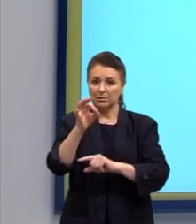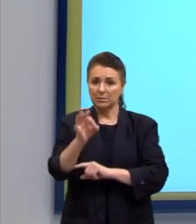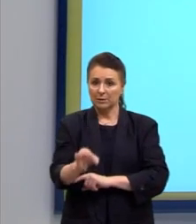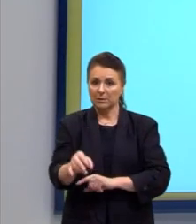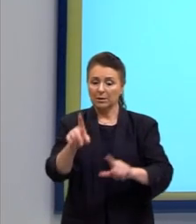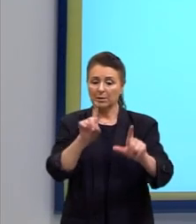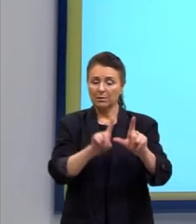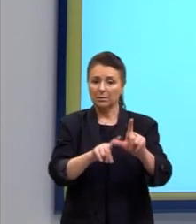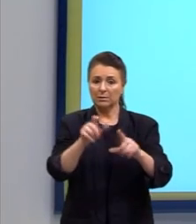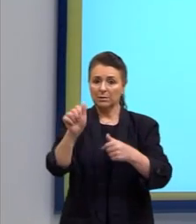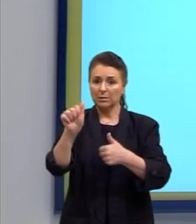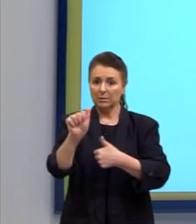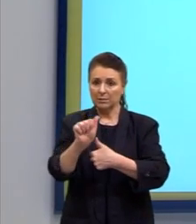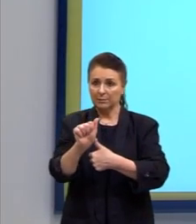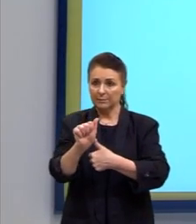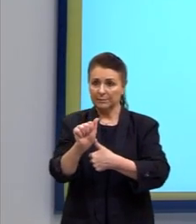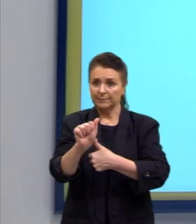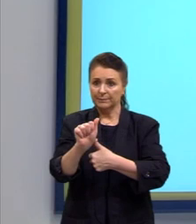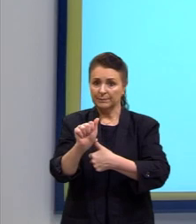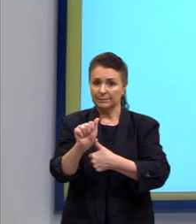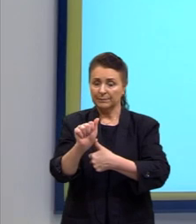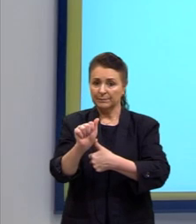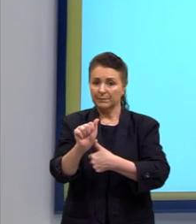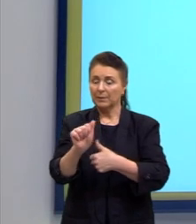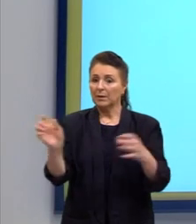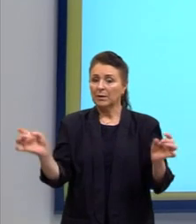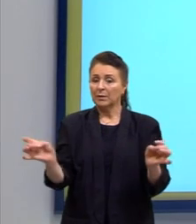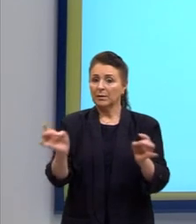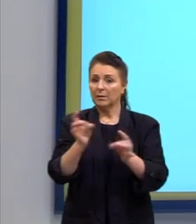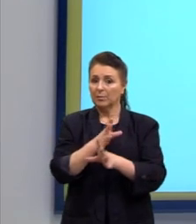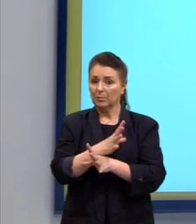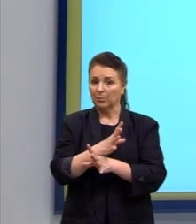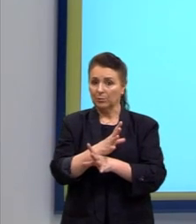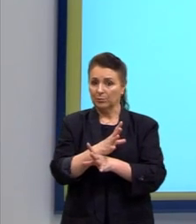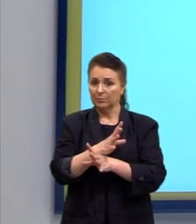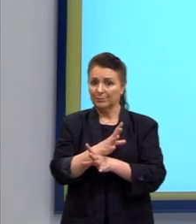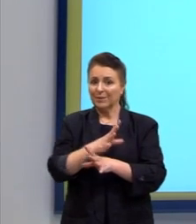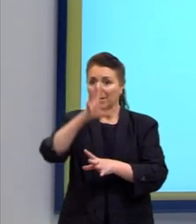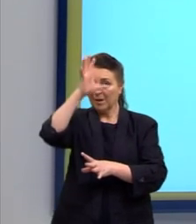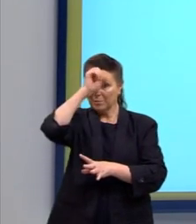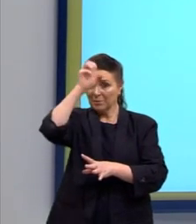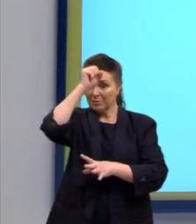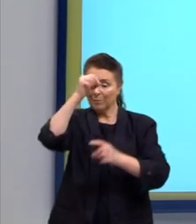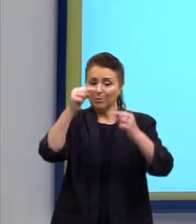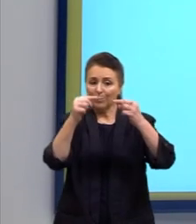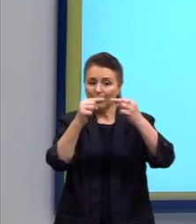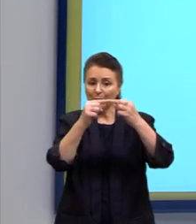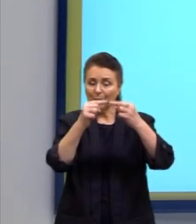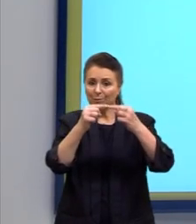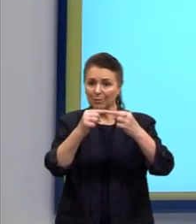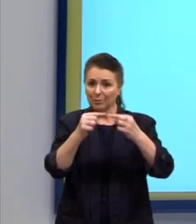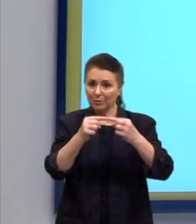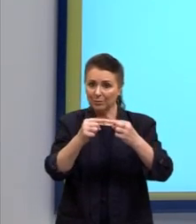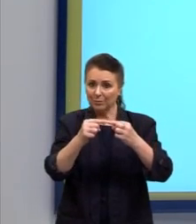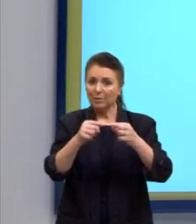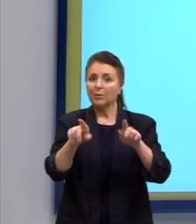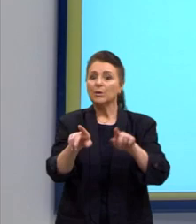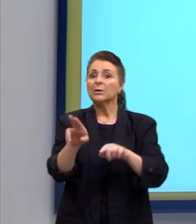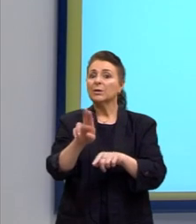letra A. Prontinho, trabalhamos uma combinação e ainda envolvendo ali o princípio